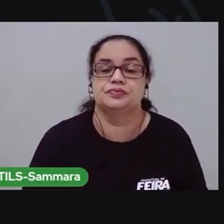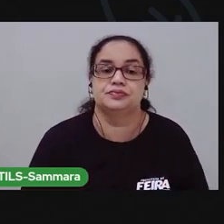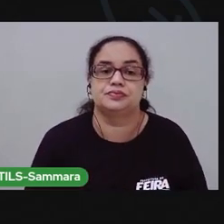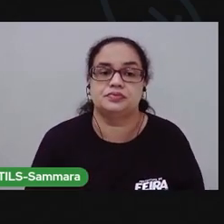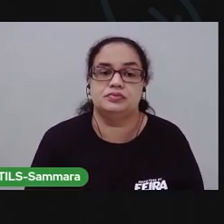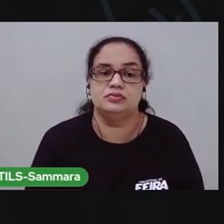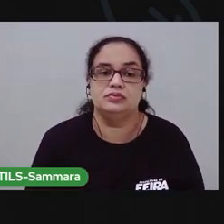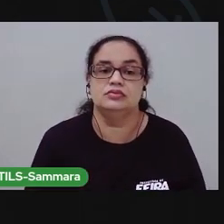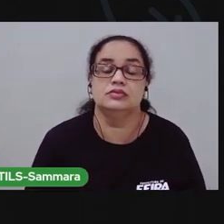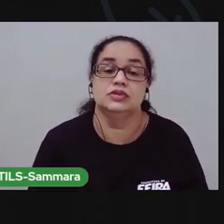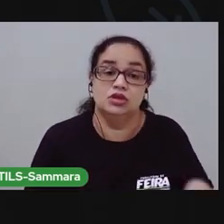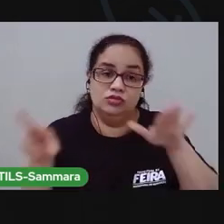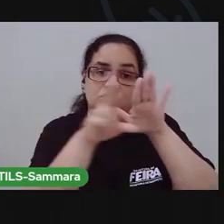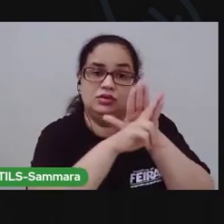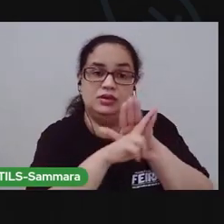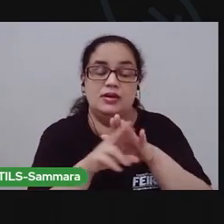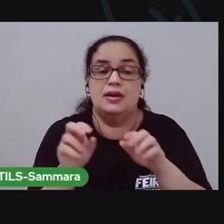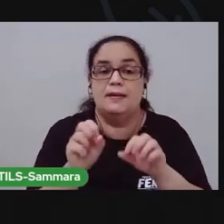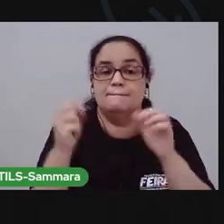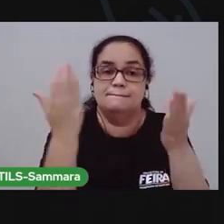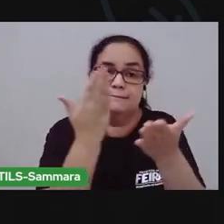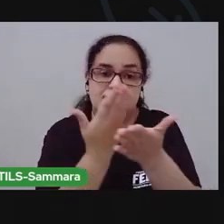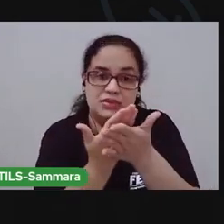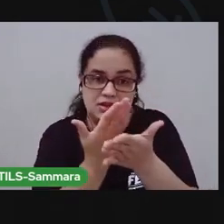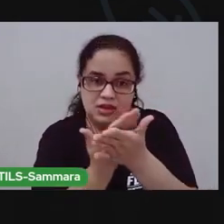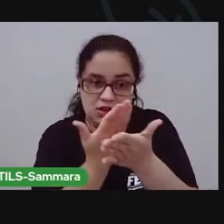Vou mostrar aqui a apresentação da aula.